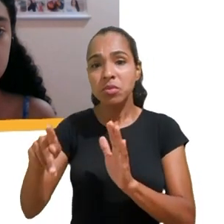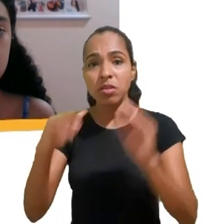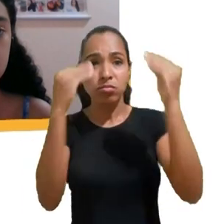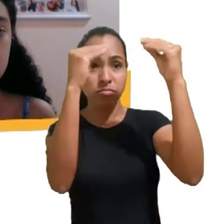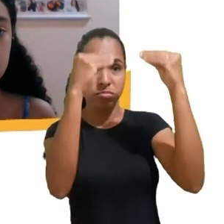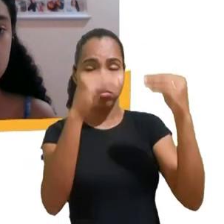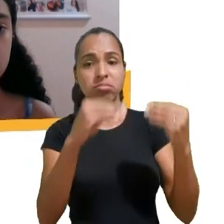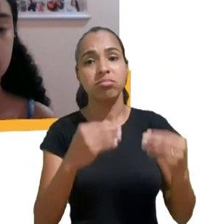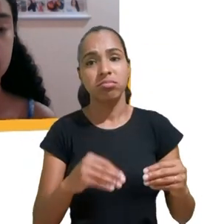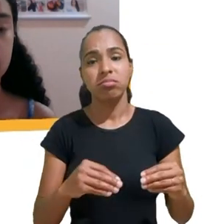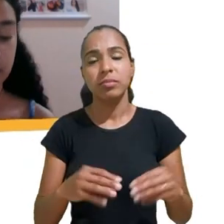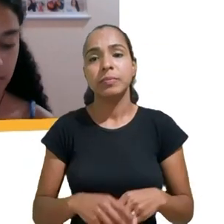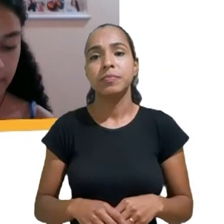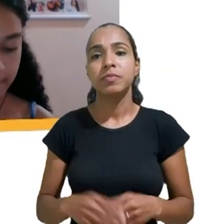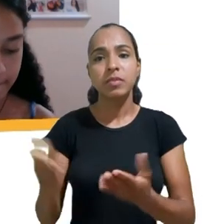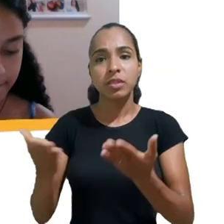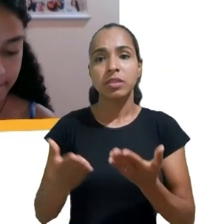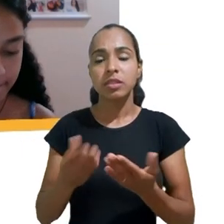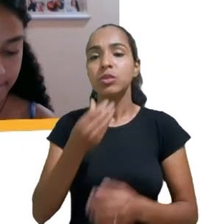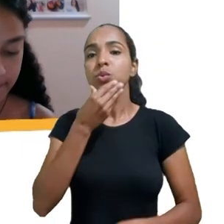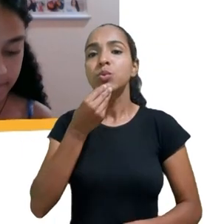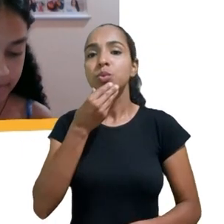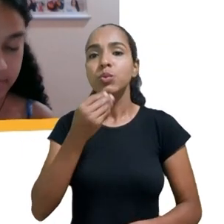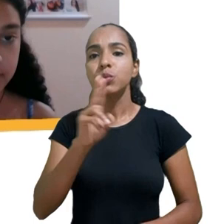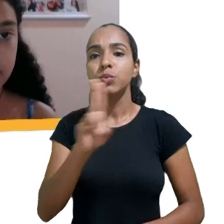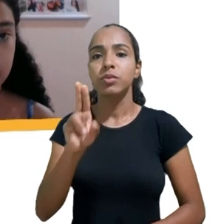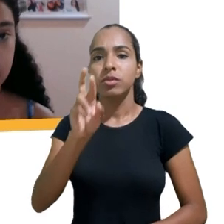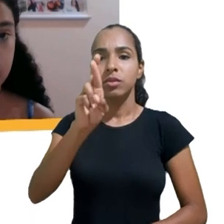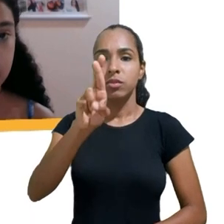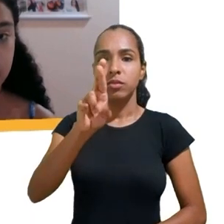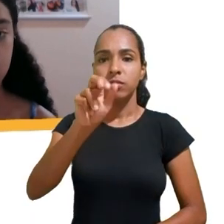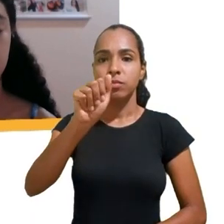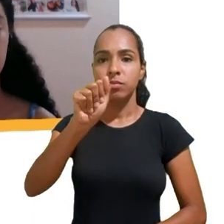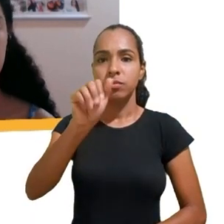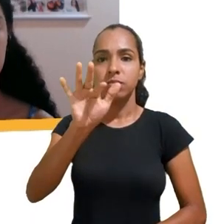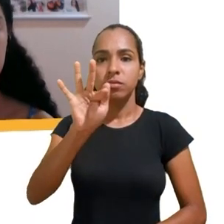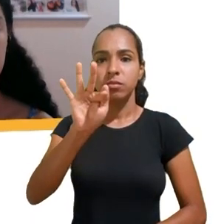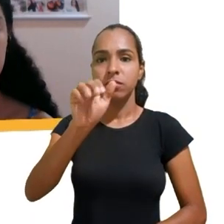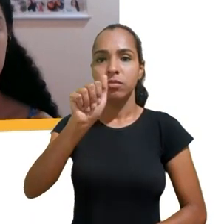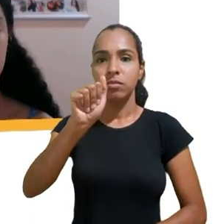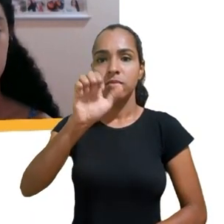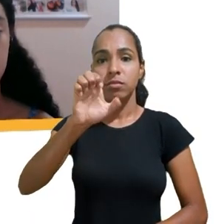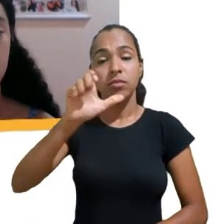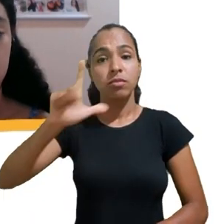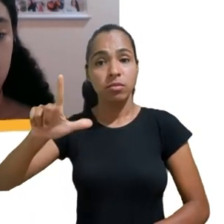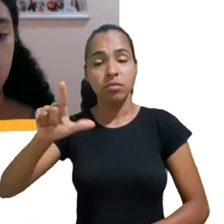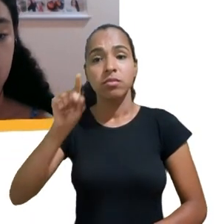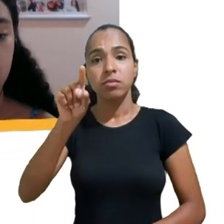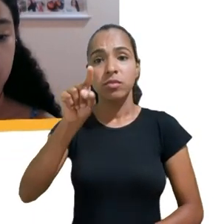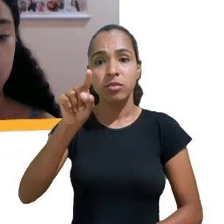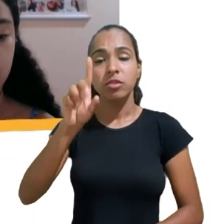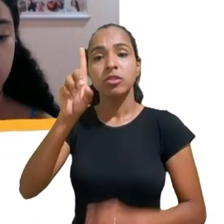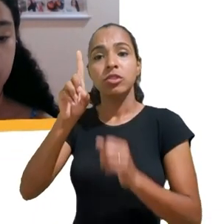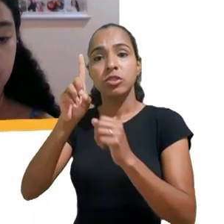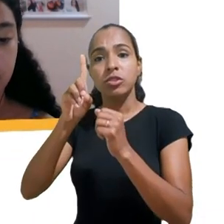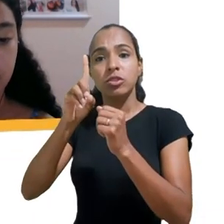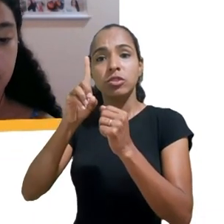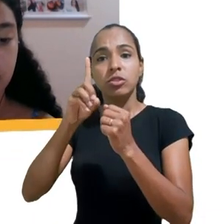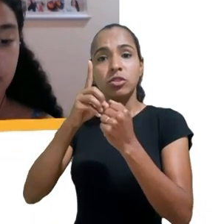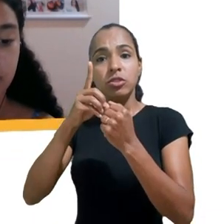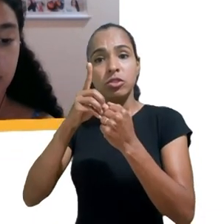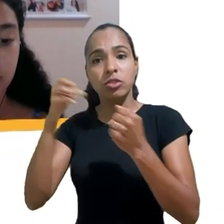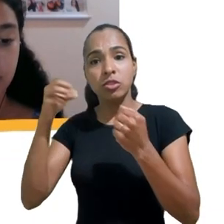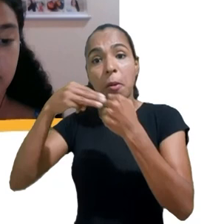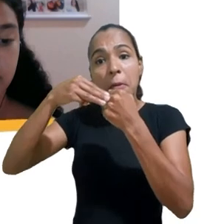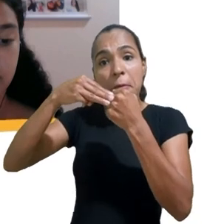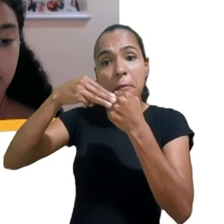Rafael Zanata, que é diretor da Associação Data Privacy Brasil de Pesquisa. Ele é mestre pela Faculdade de Direito